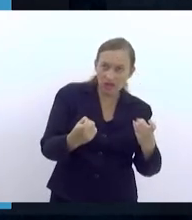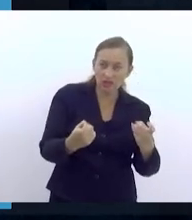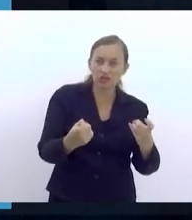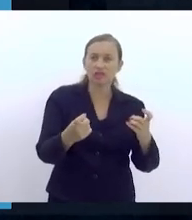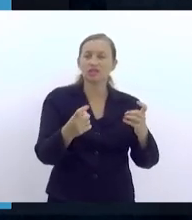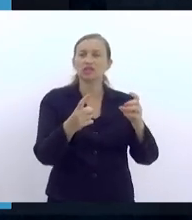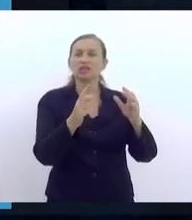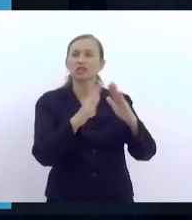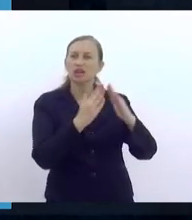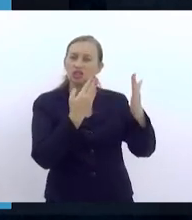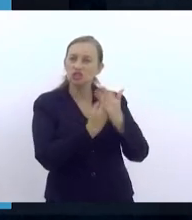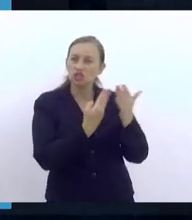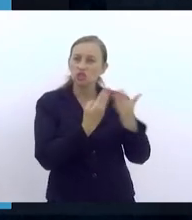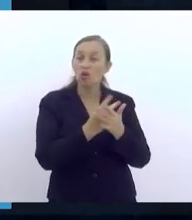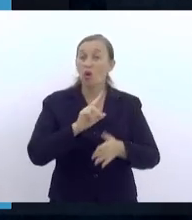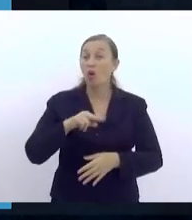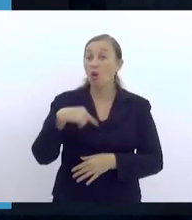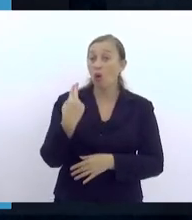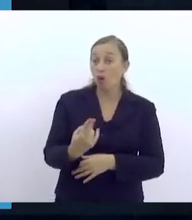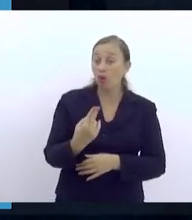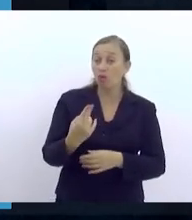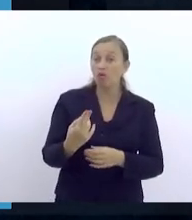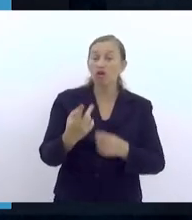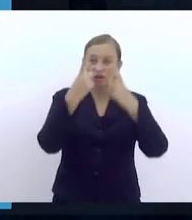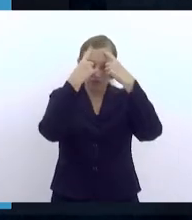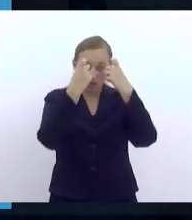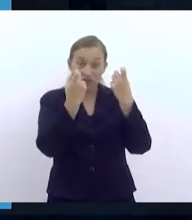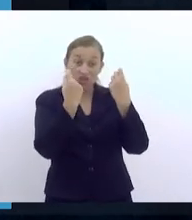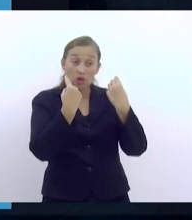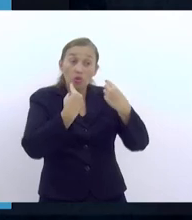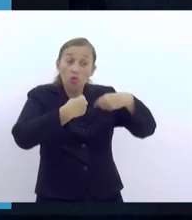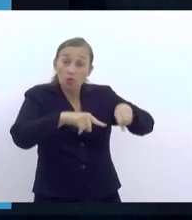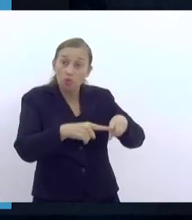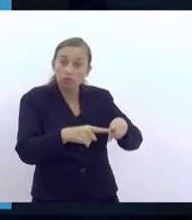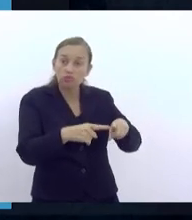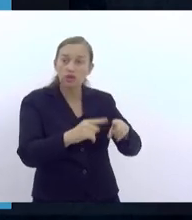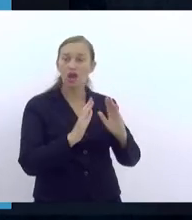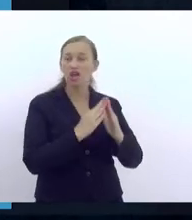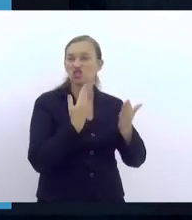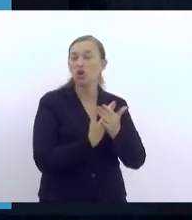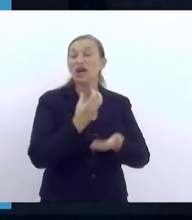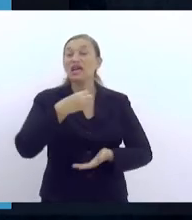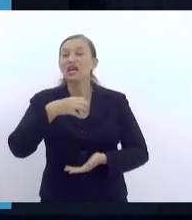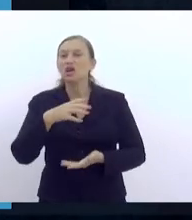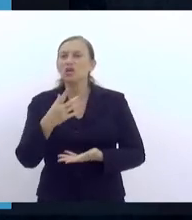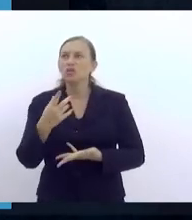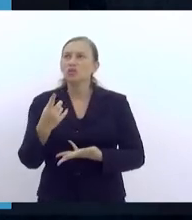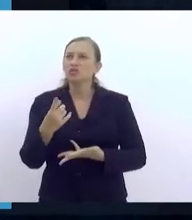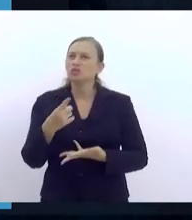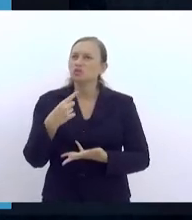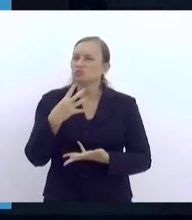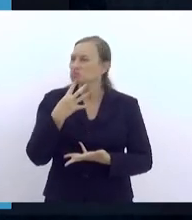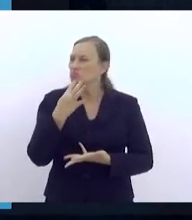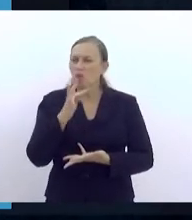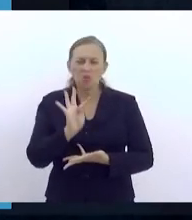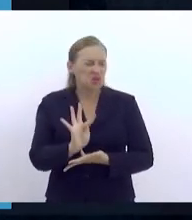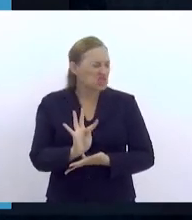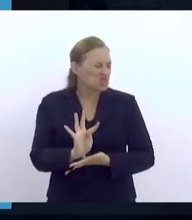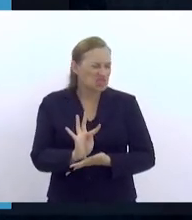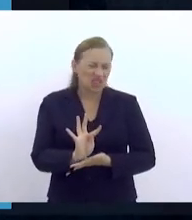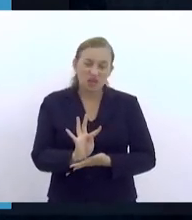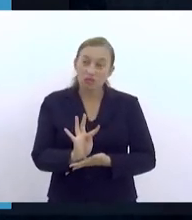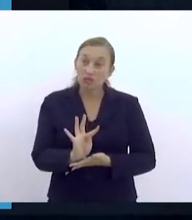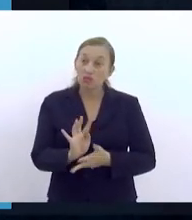escolas, ou as violências contra as escolas, quando a gente desconhece como